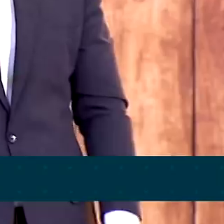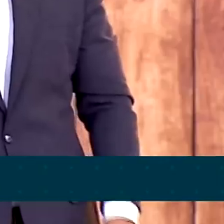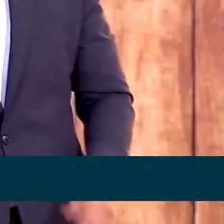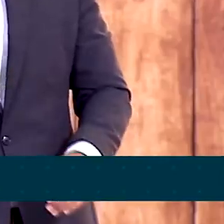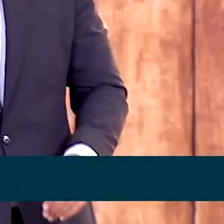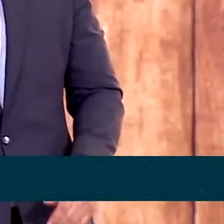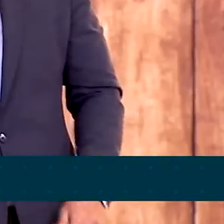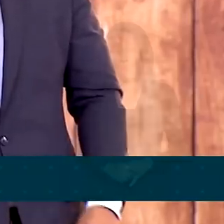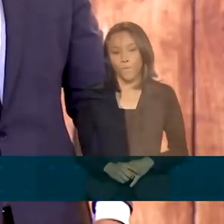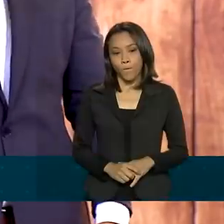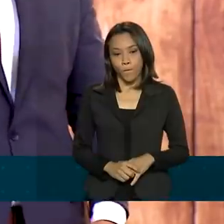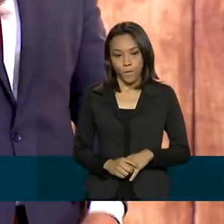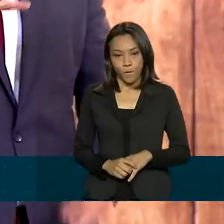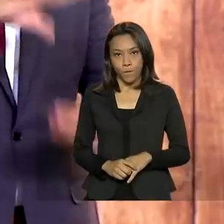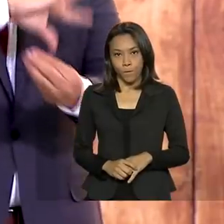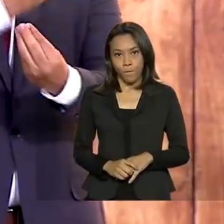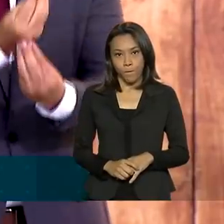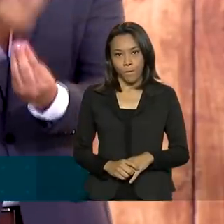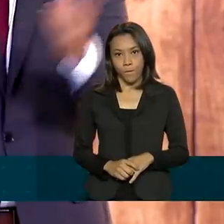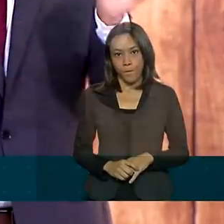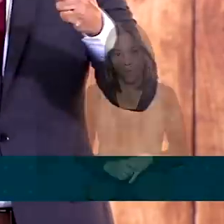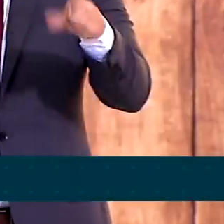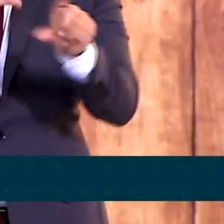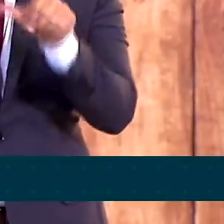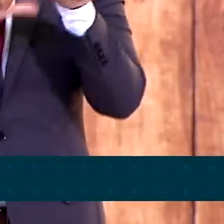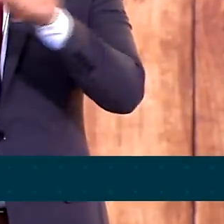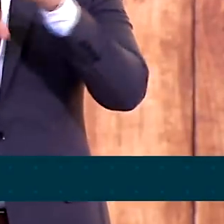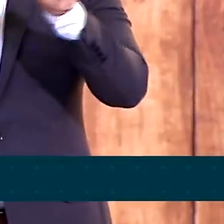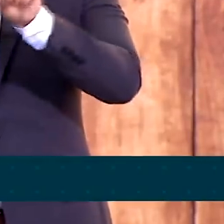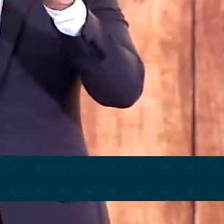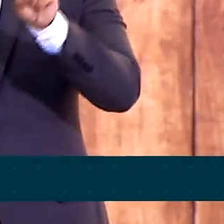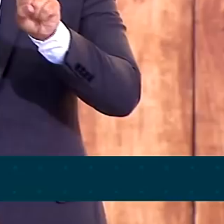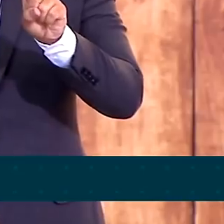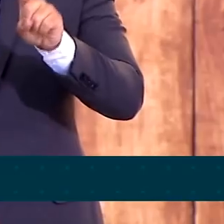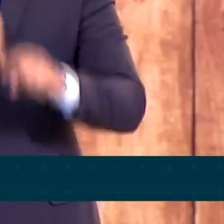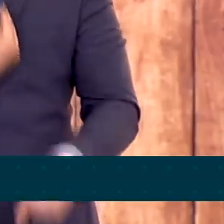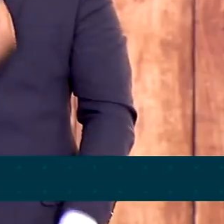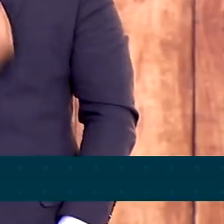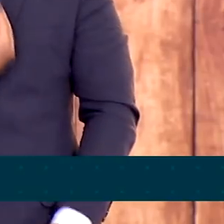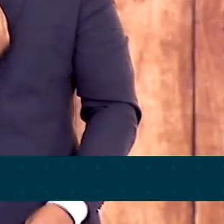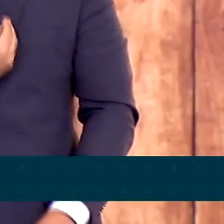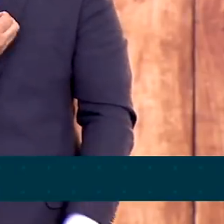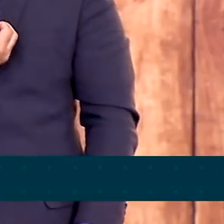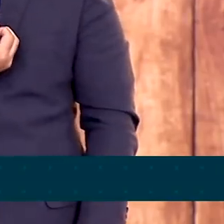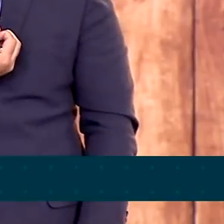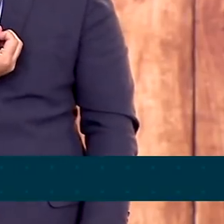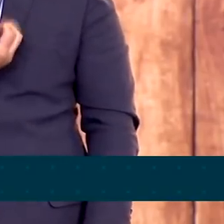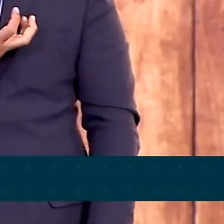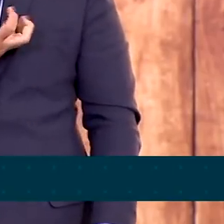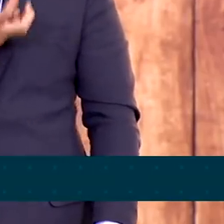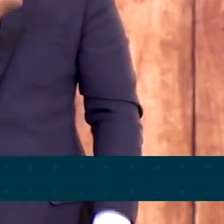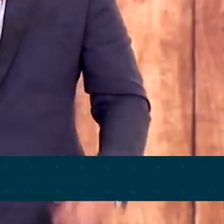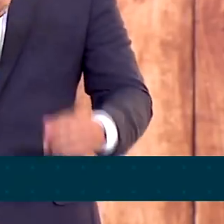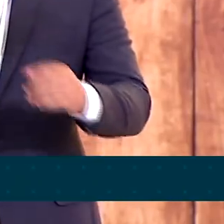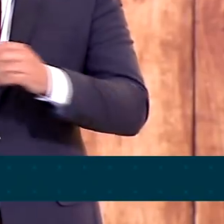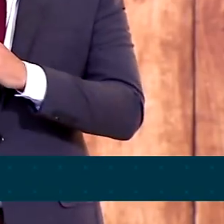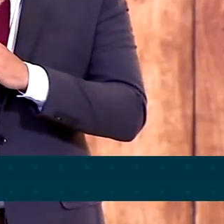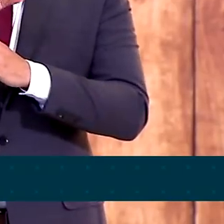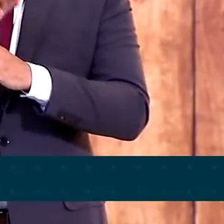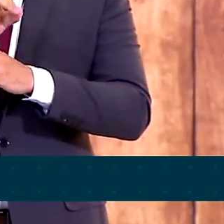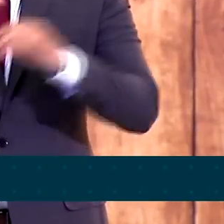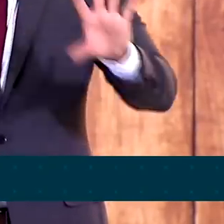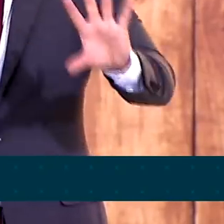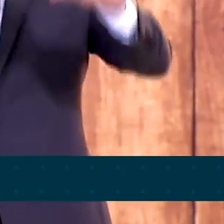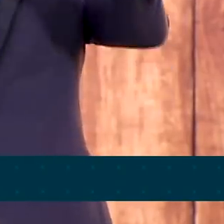A arte transforma e alimenta nossas vidas. O forró, tanta alegria do povo nordestino